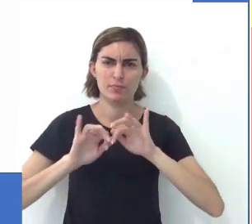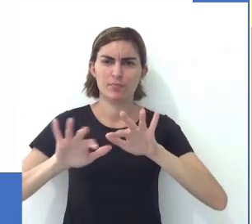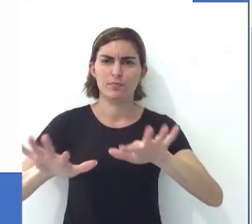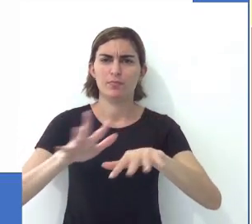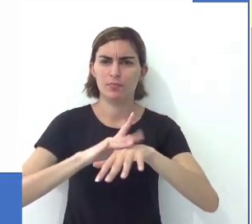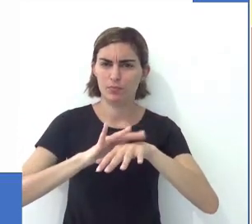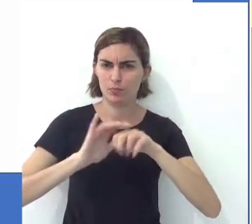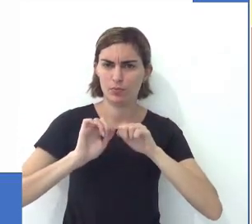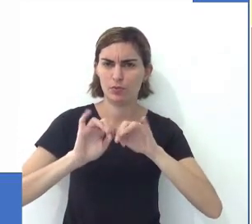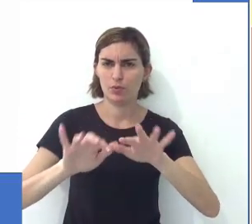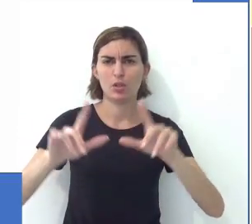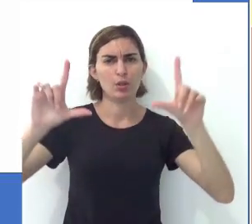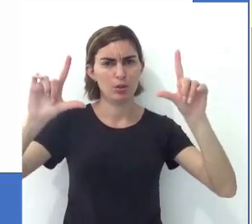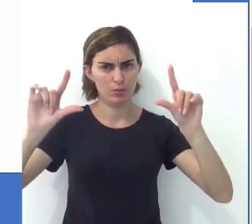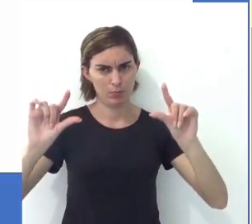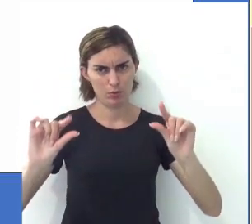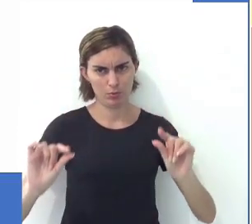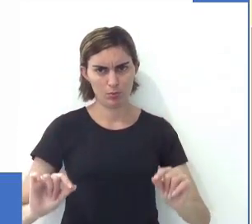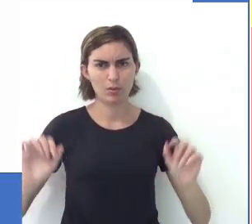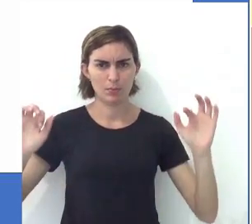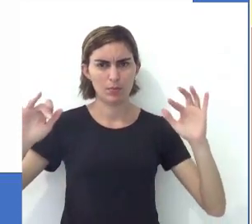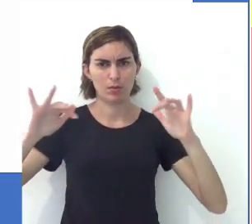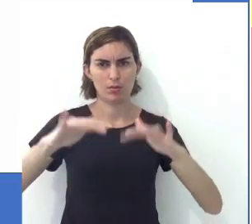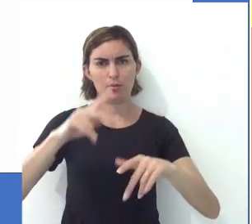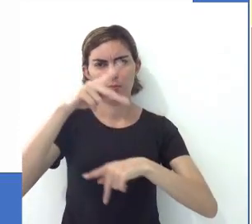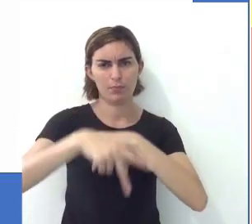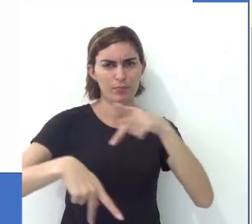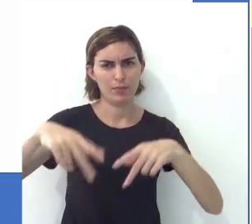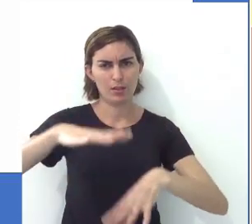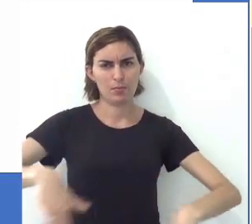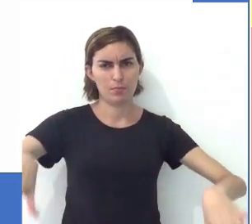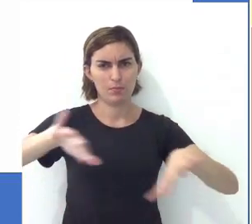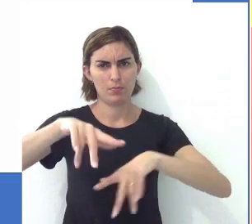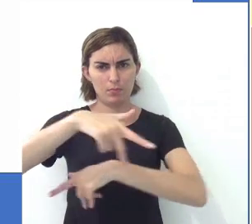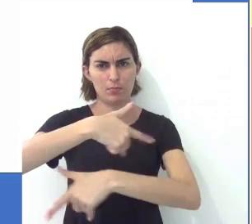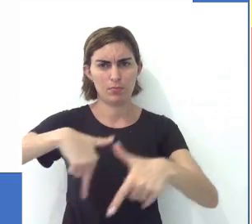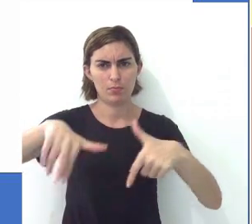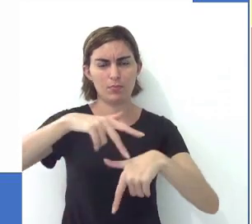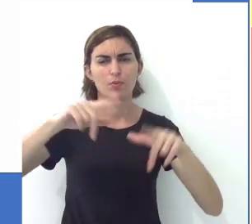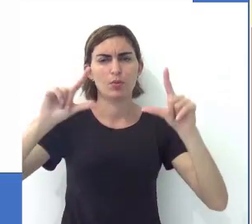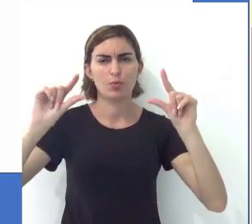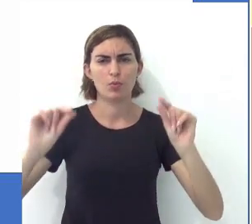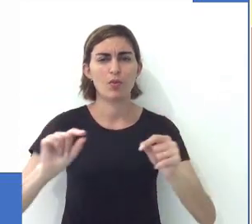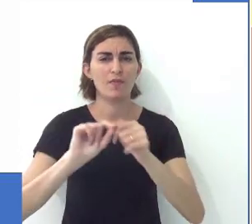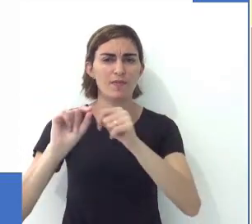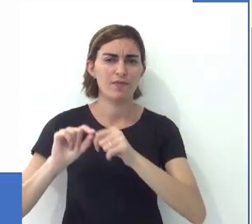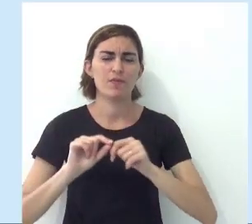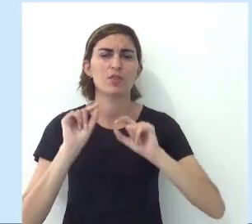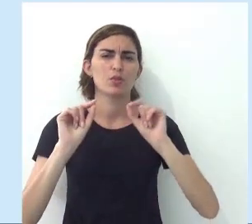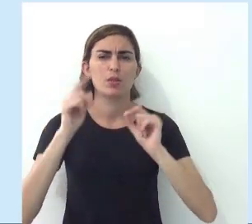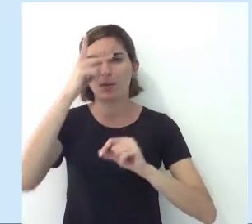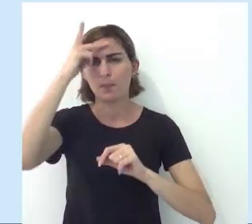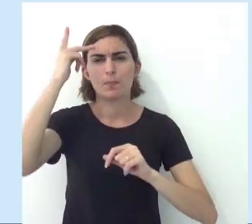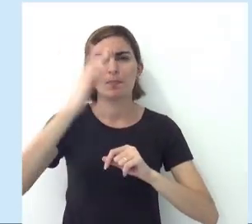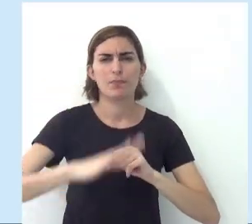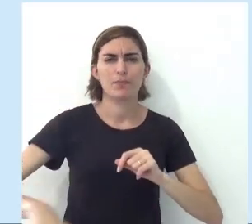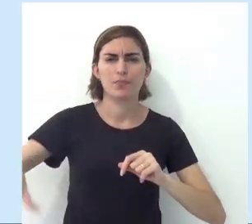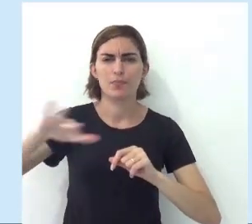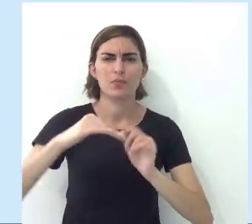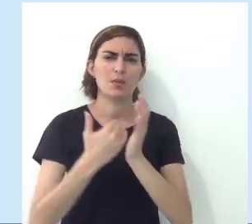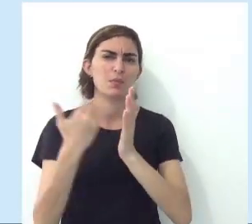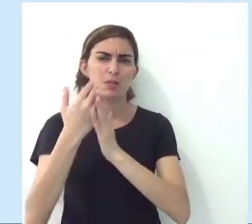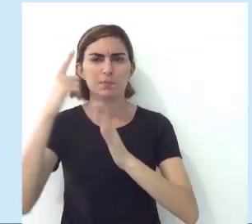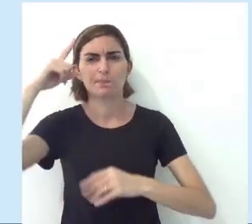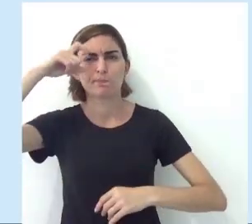de pandemia, está acontecendo de diminuir esse fluxo de pessoas nesses ambientes, fazendo com que as